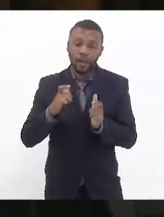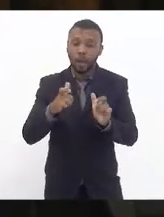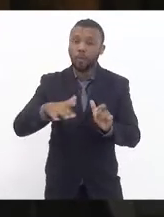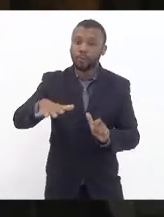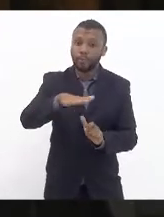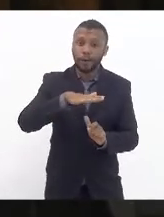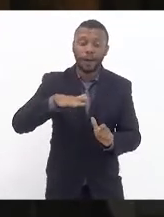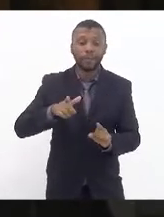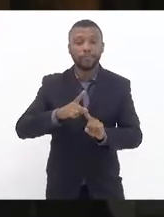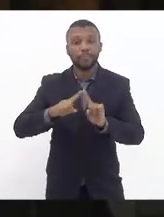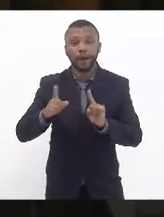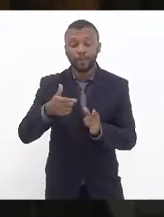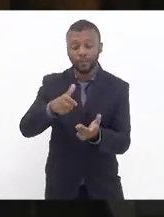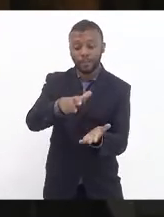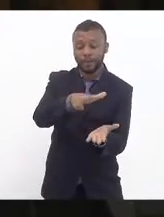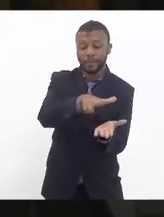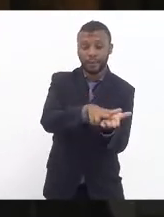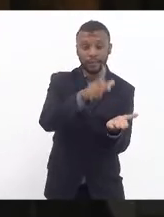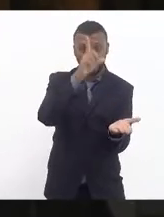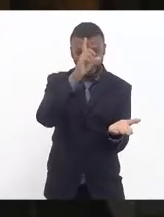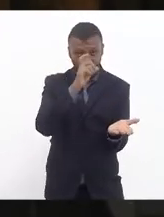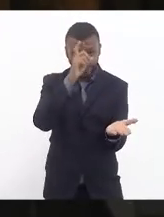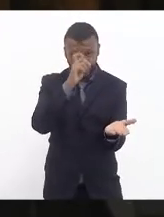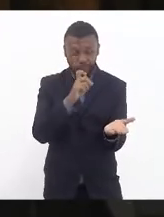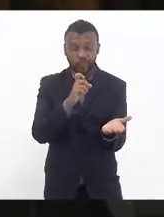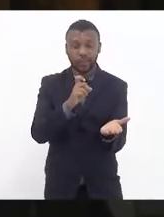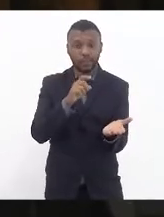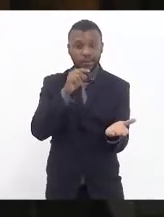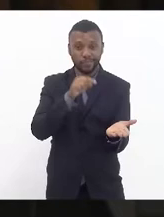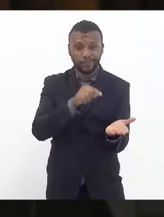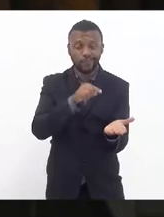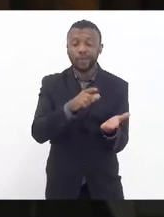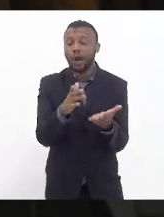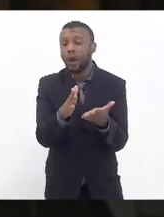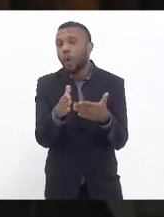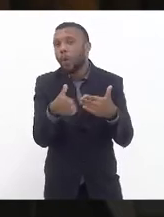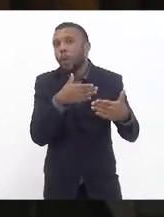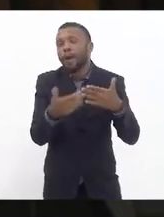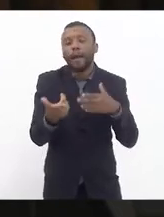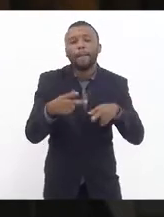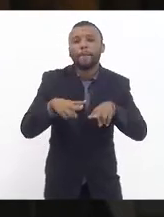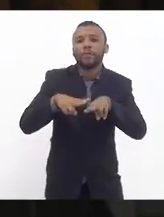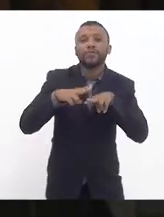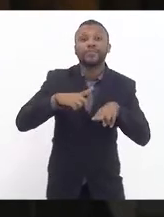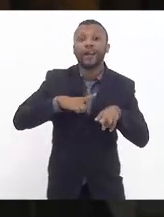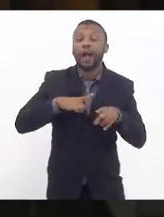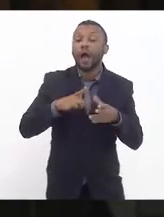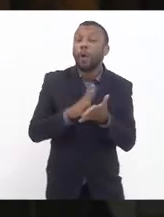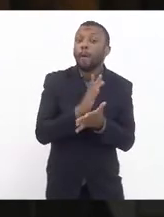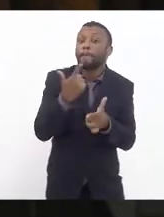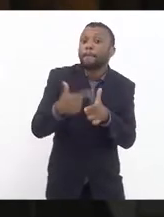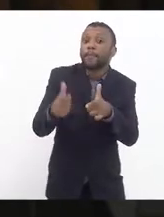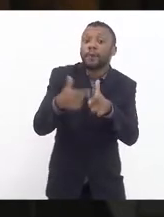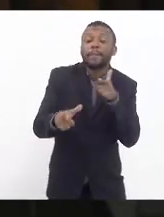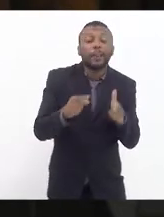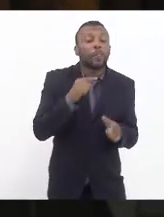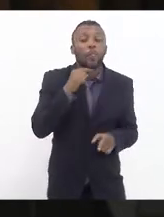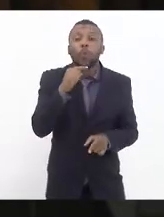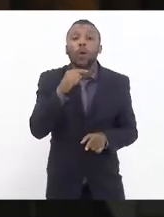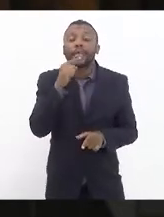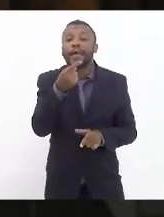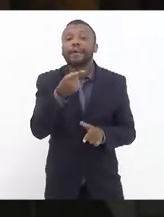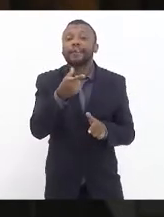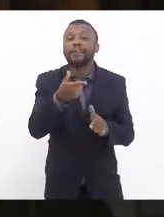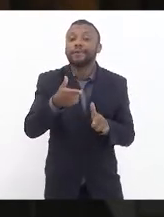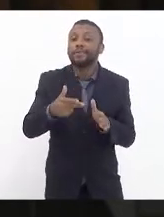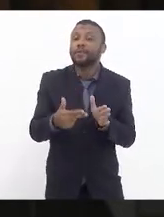paciente que está internado no hospital regional por algum motivo, se tiver uma intercorrência, ele não consegue fazer uma